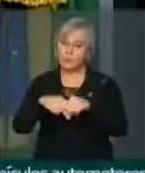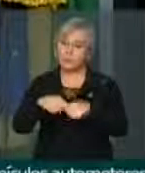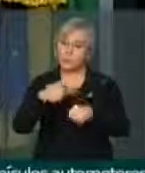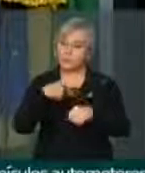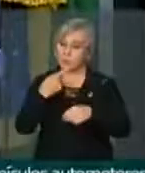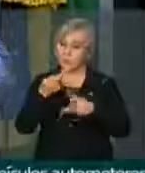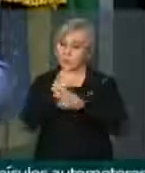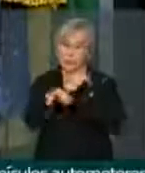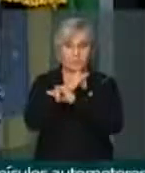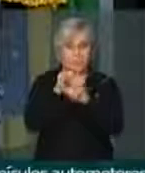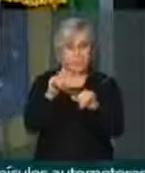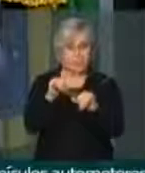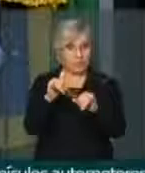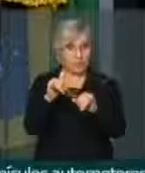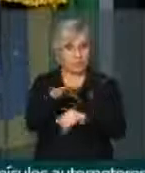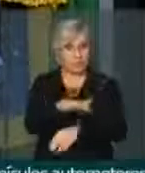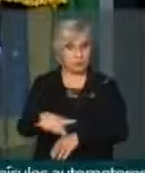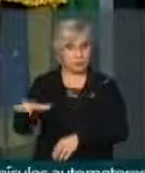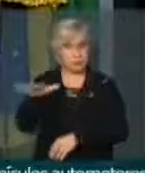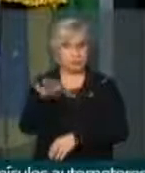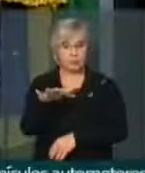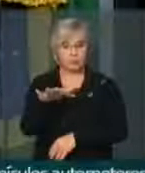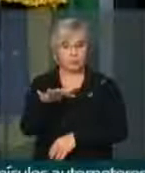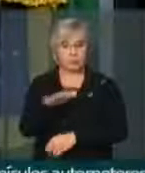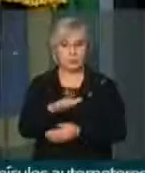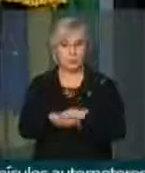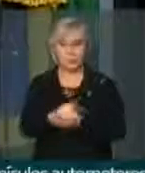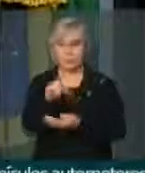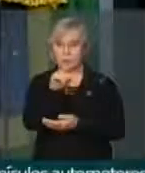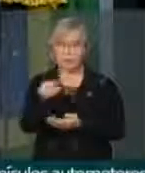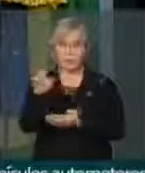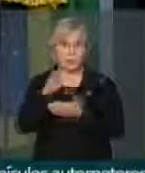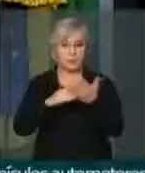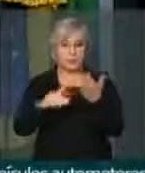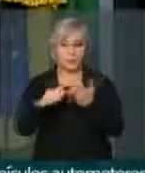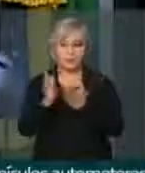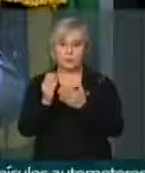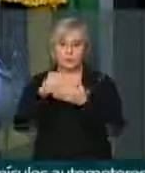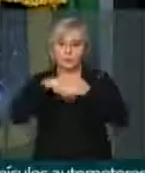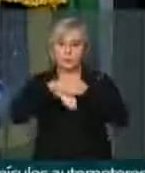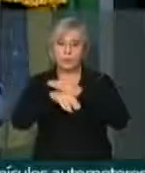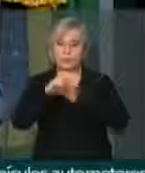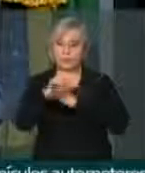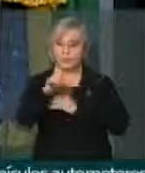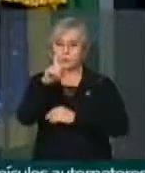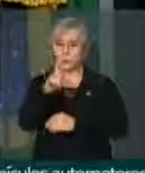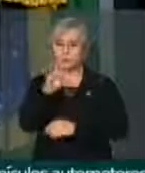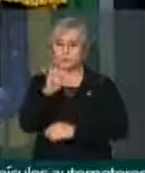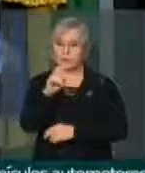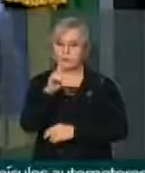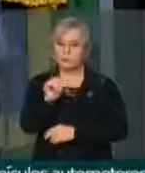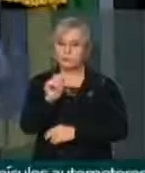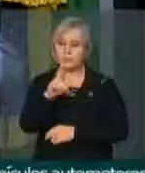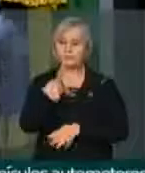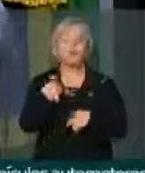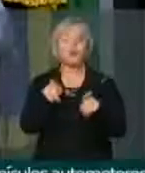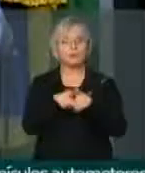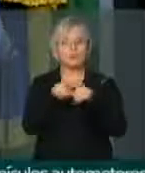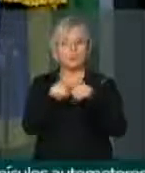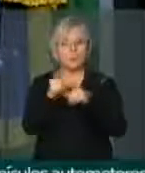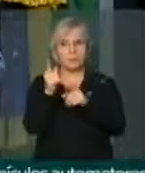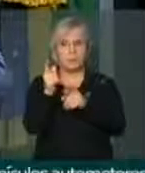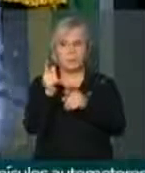me dirigir aos lesados, que guardem seus extintores, mas acima de tudo os seus recimos. Porque nós vamos